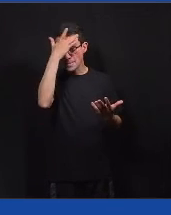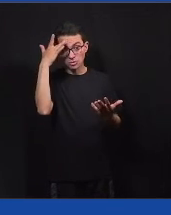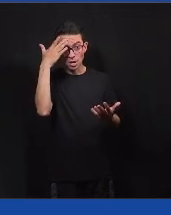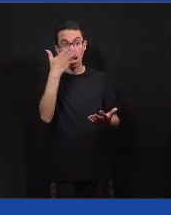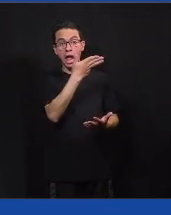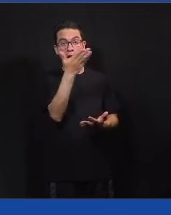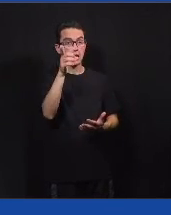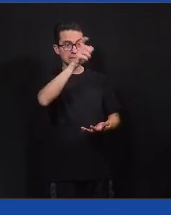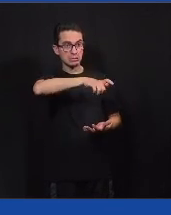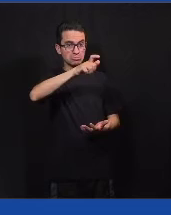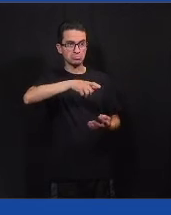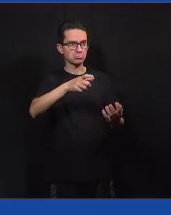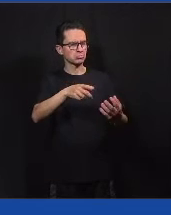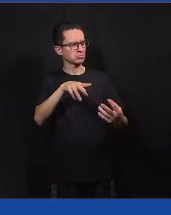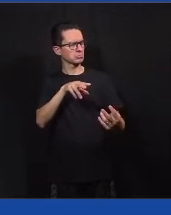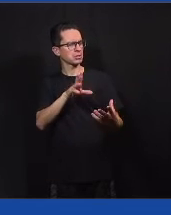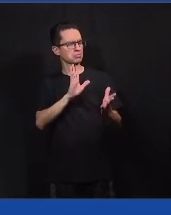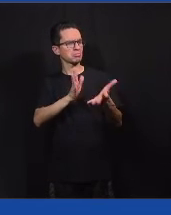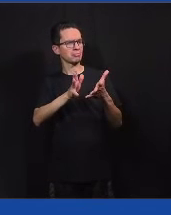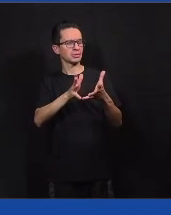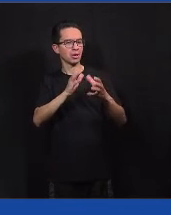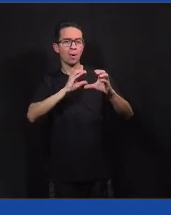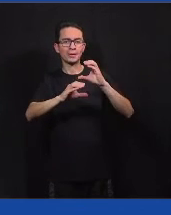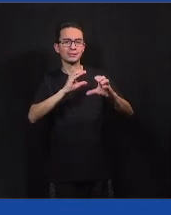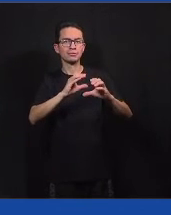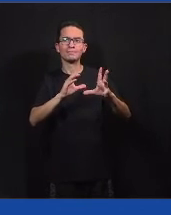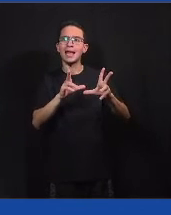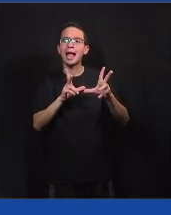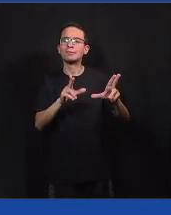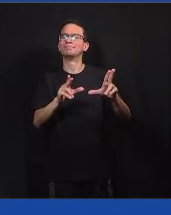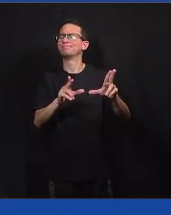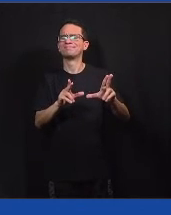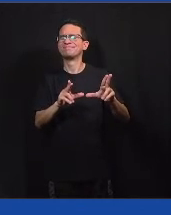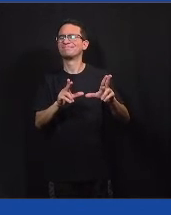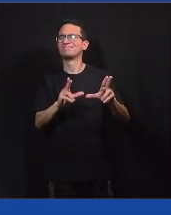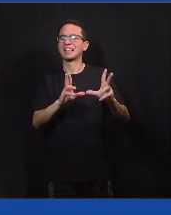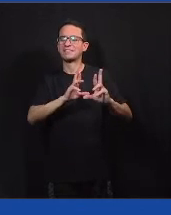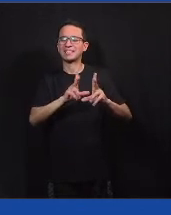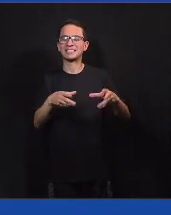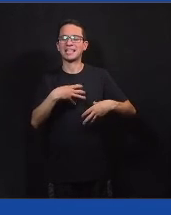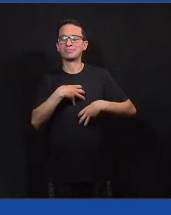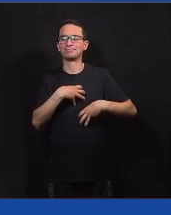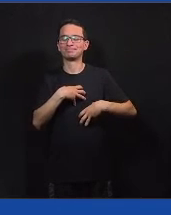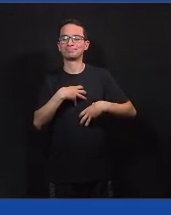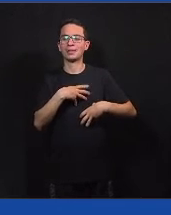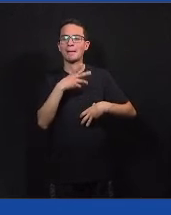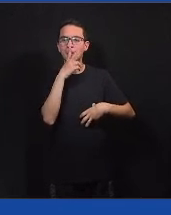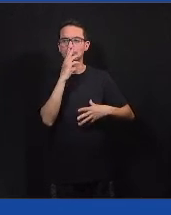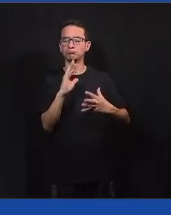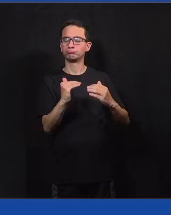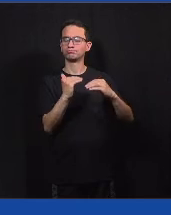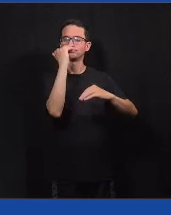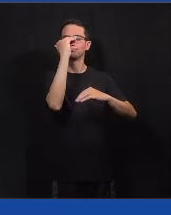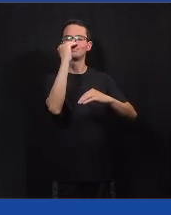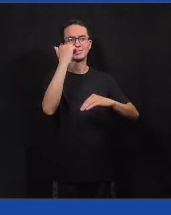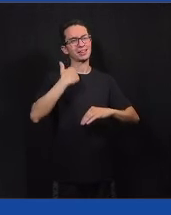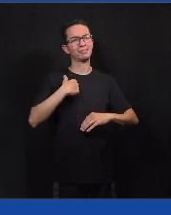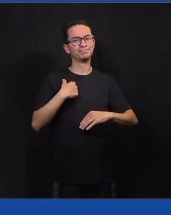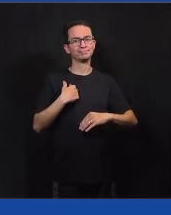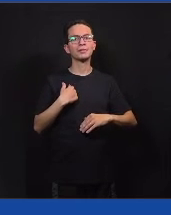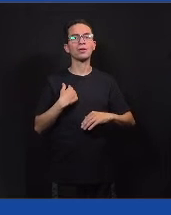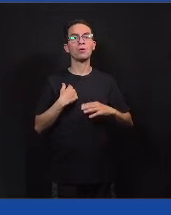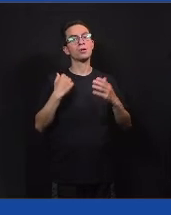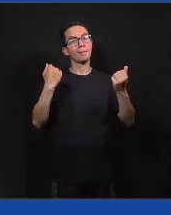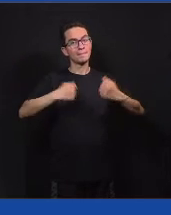forma efetiva de comunicação com a população, né, então a gente pode simplificar as coisas, a gente pode tornar isso acessível, né, é um